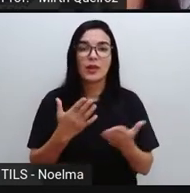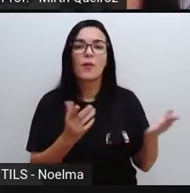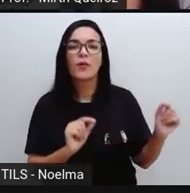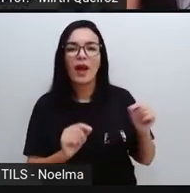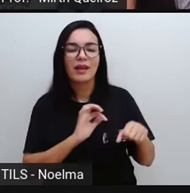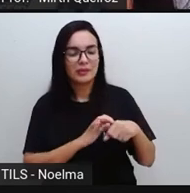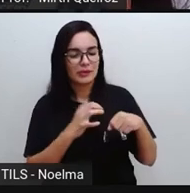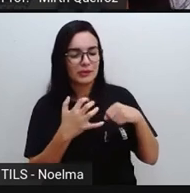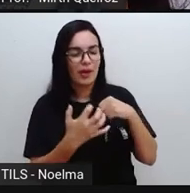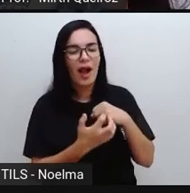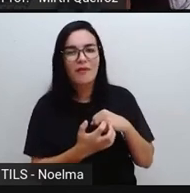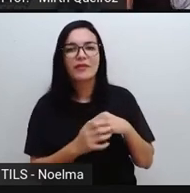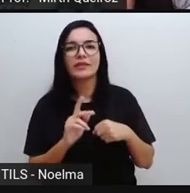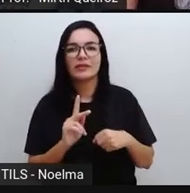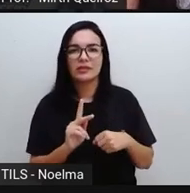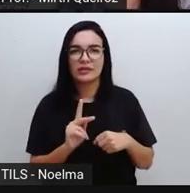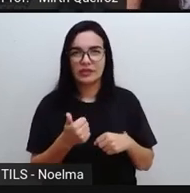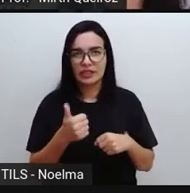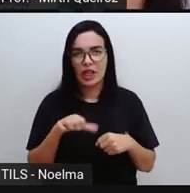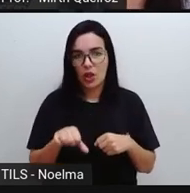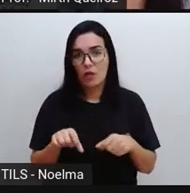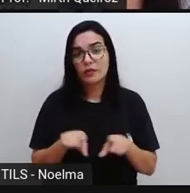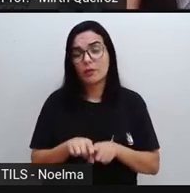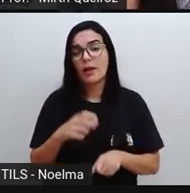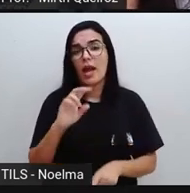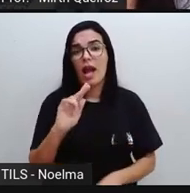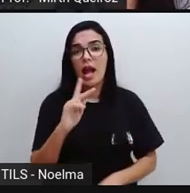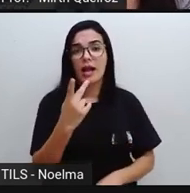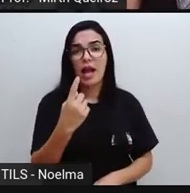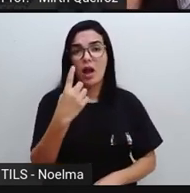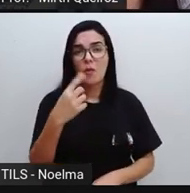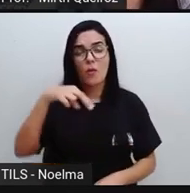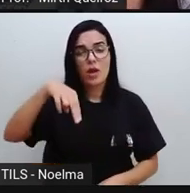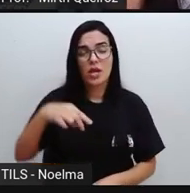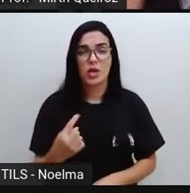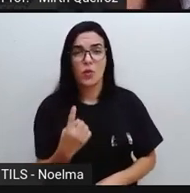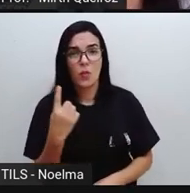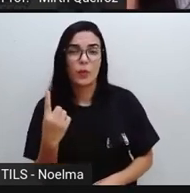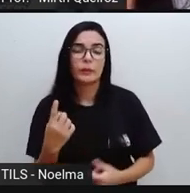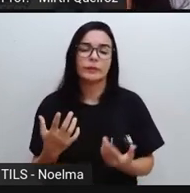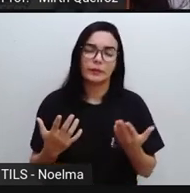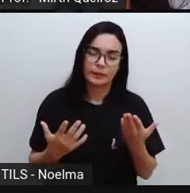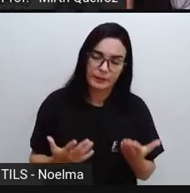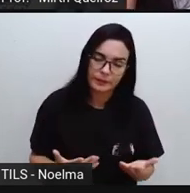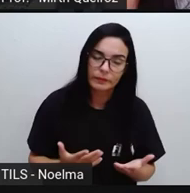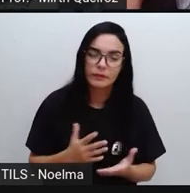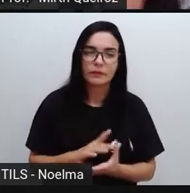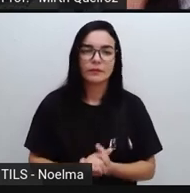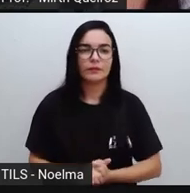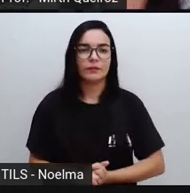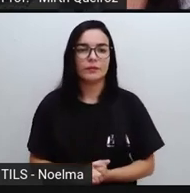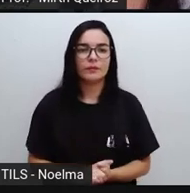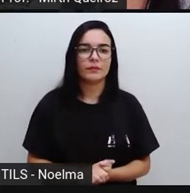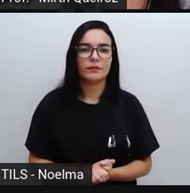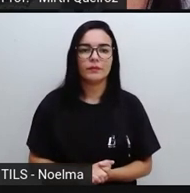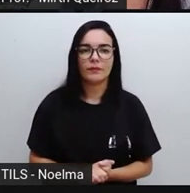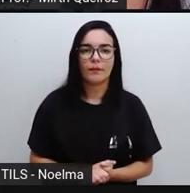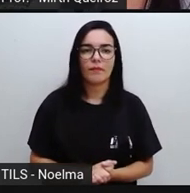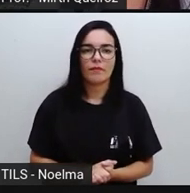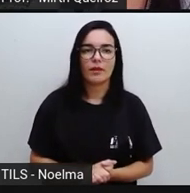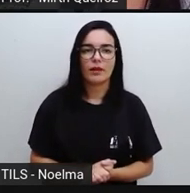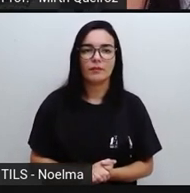com o H1N1 que foi o que aconteceu agora com a vacina contra a COVID-19, né?